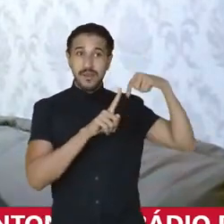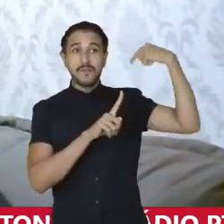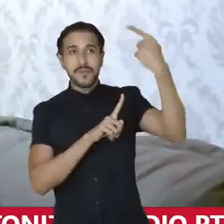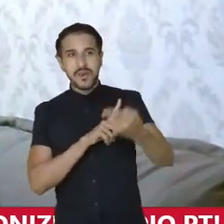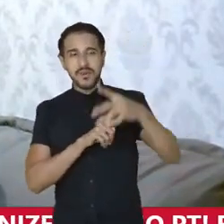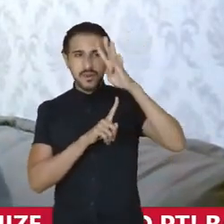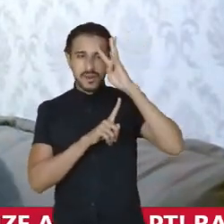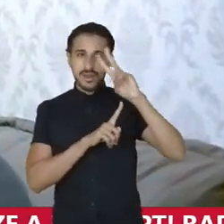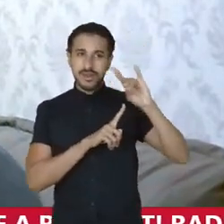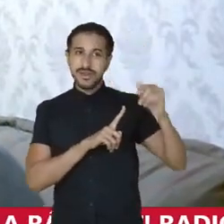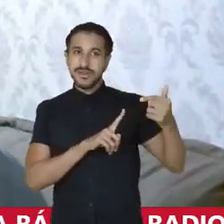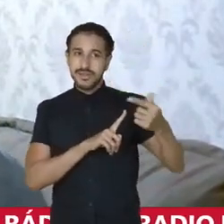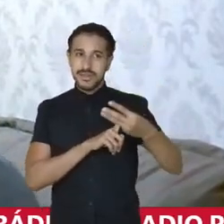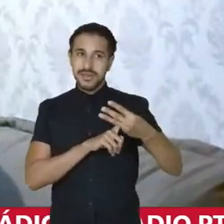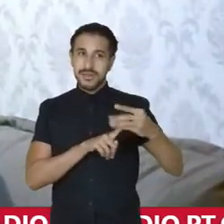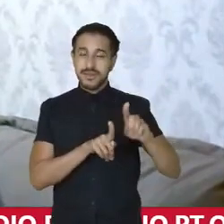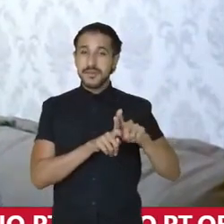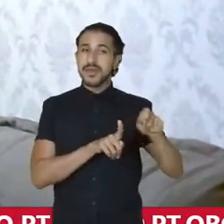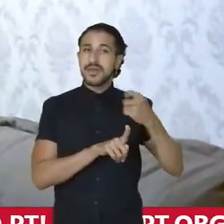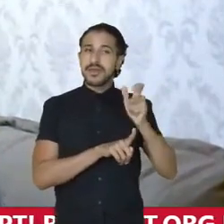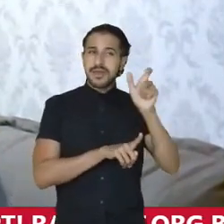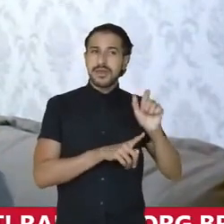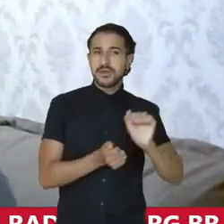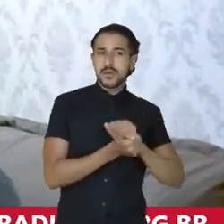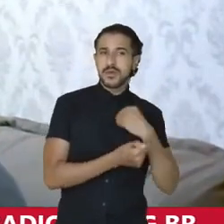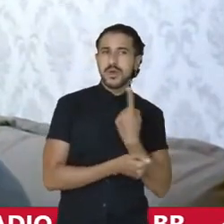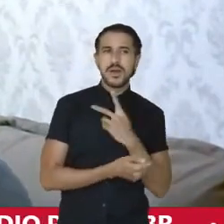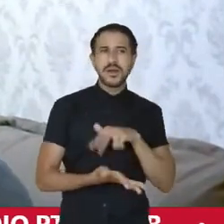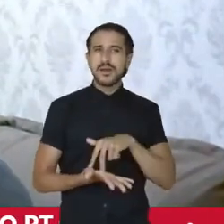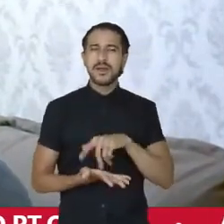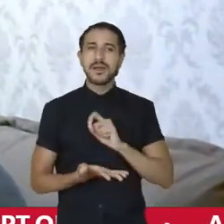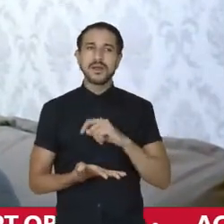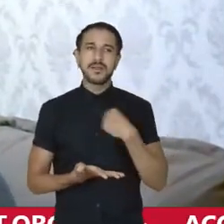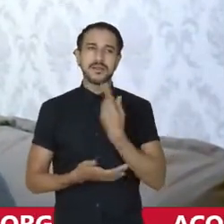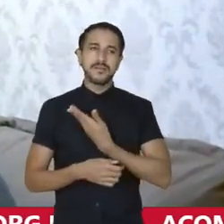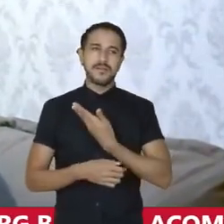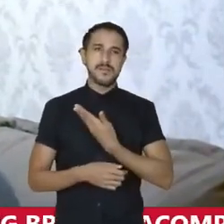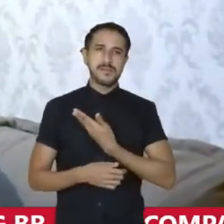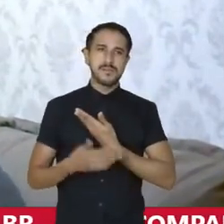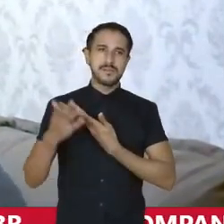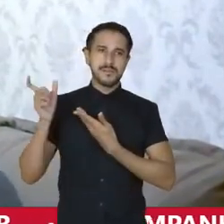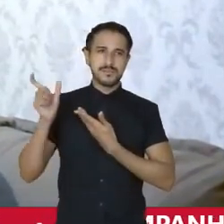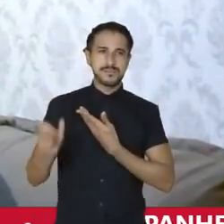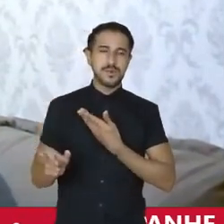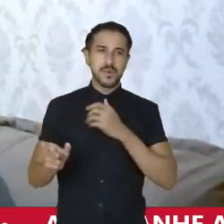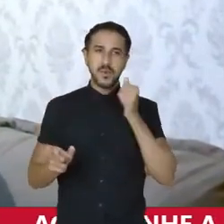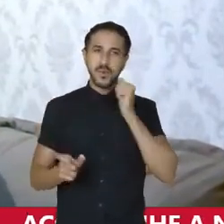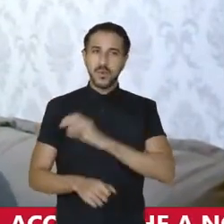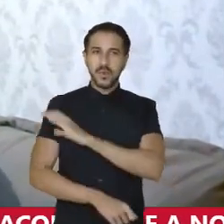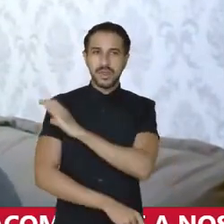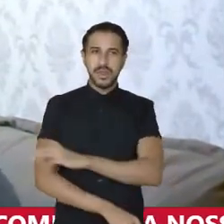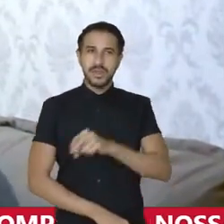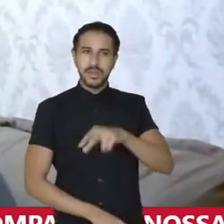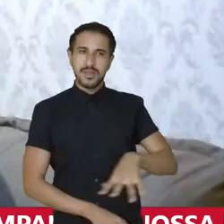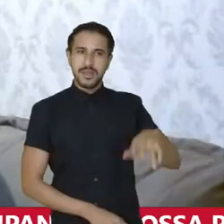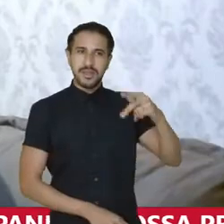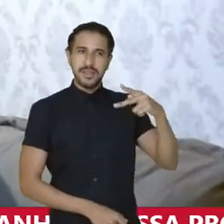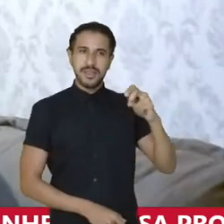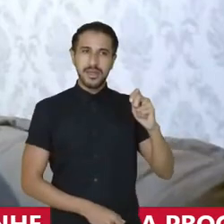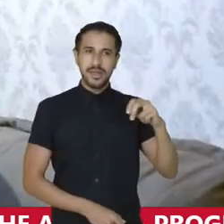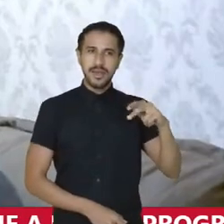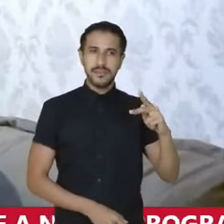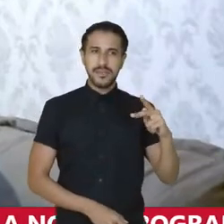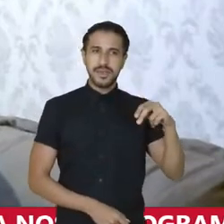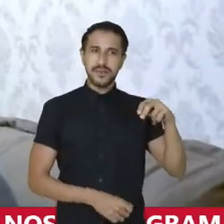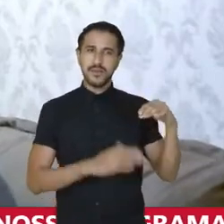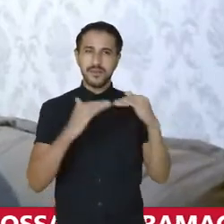quarta-feira, dia 13, quem estará aqui conosco é a nossa querida companheira, coordenadora nacional do NAP Igualdade